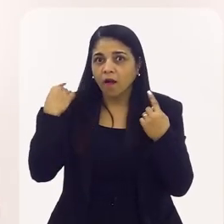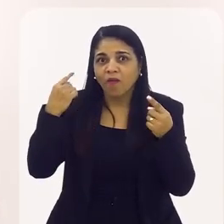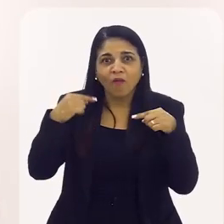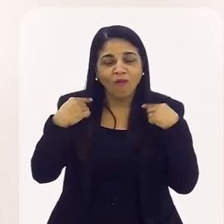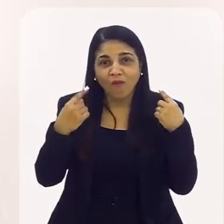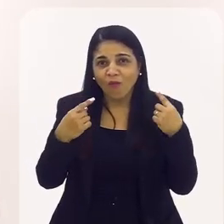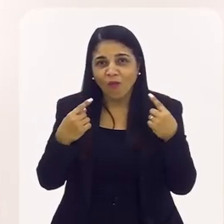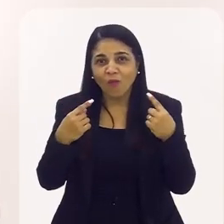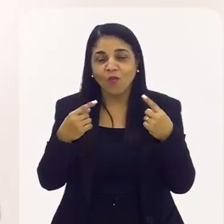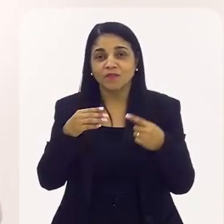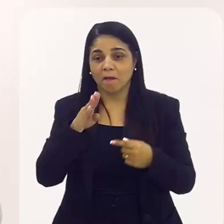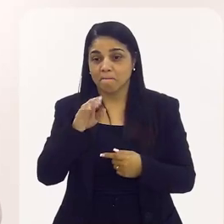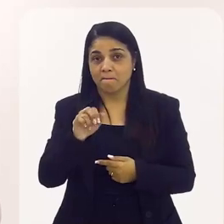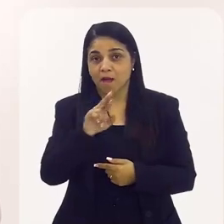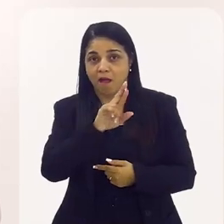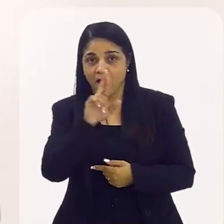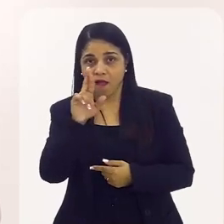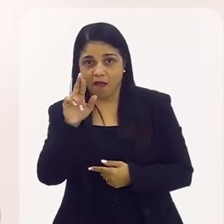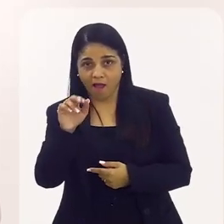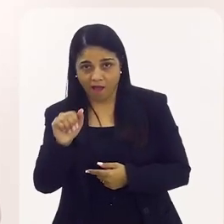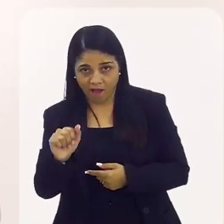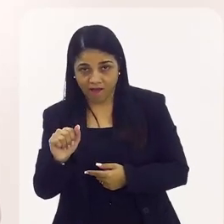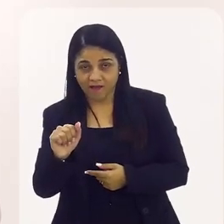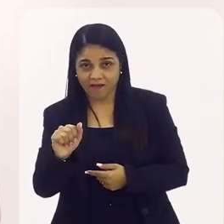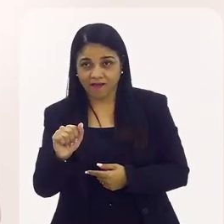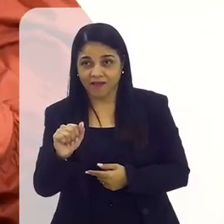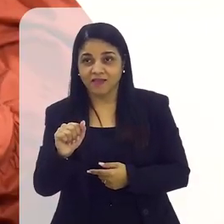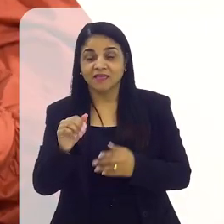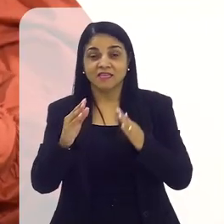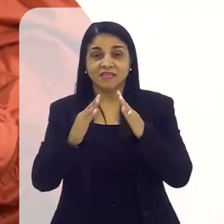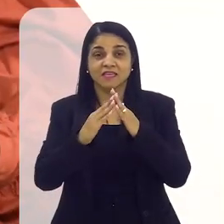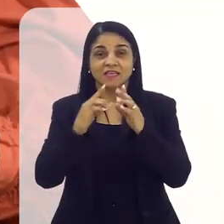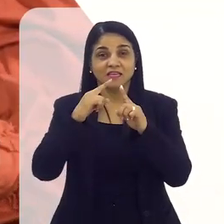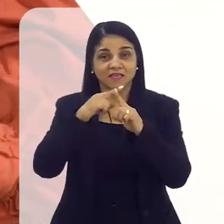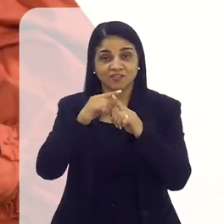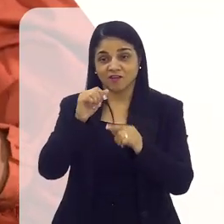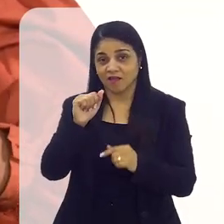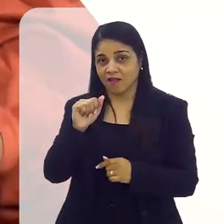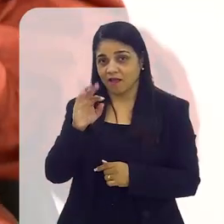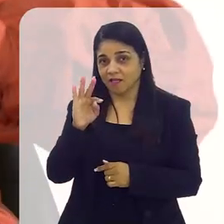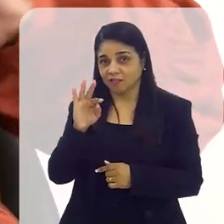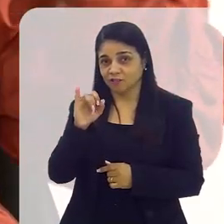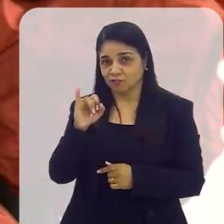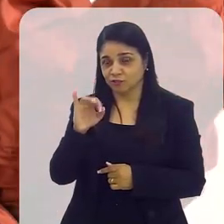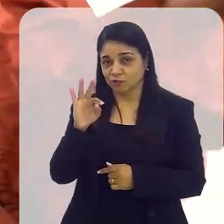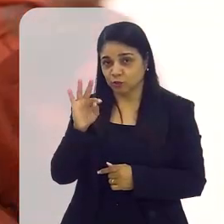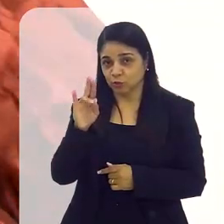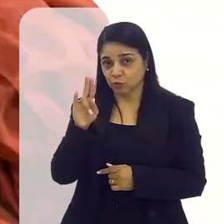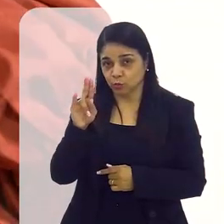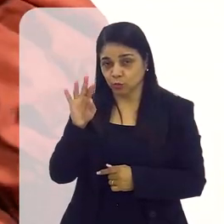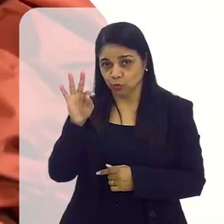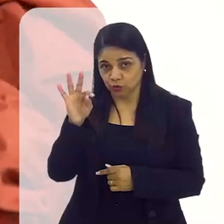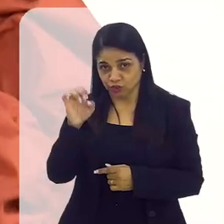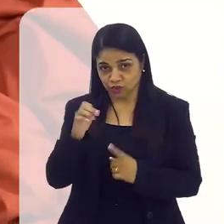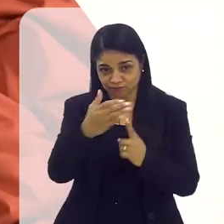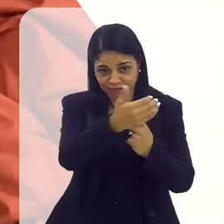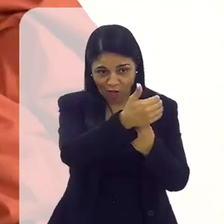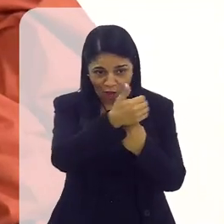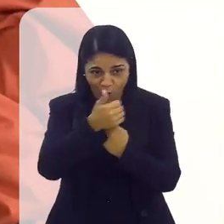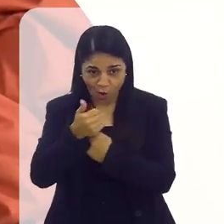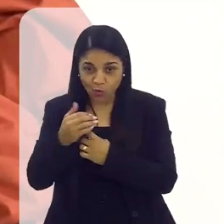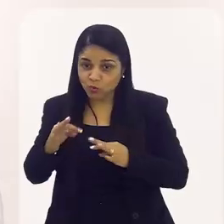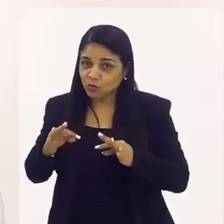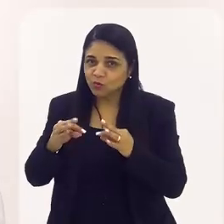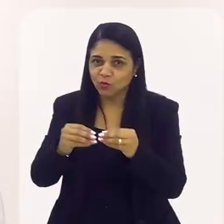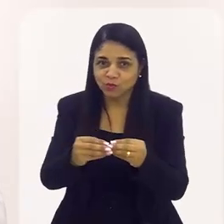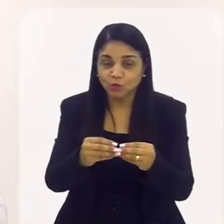Primeiro que é ali na barra, no... Como é o nome? Na Igreja Atitude, porque é o único que consegue acolher todo mundo. Gente,